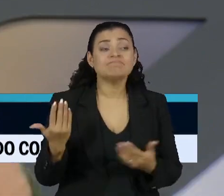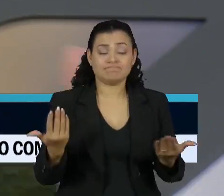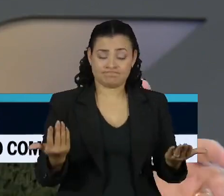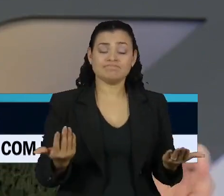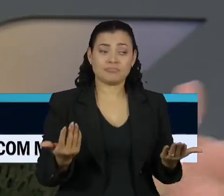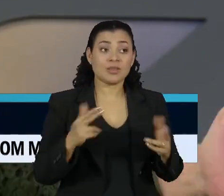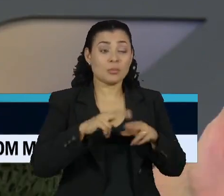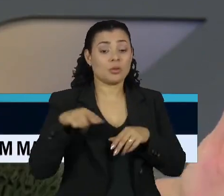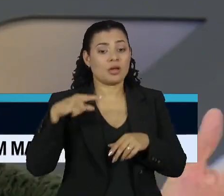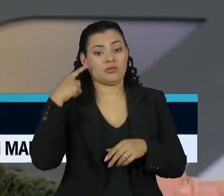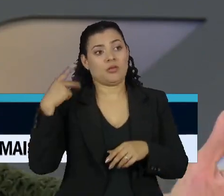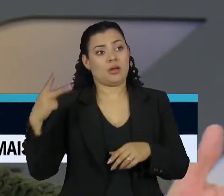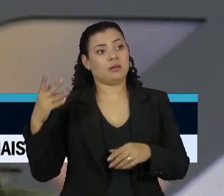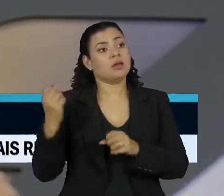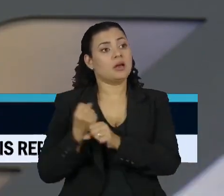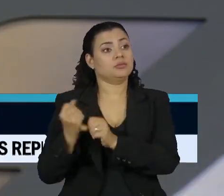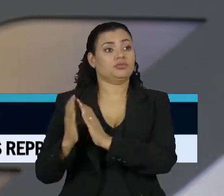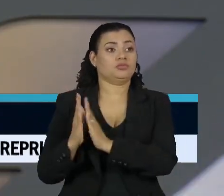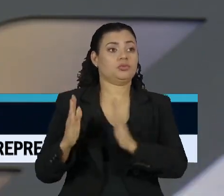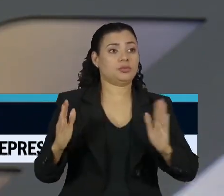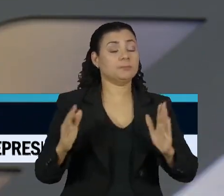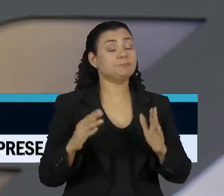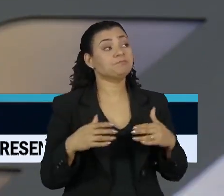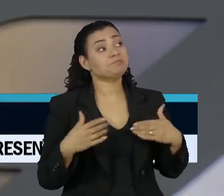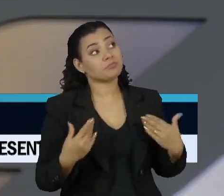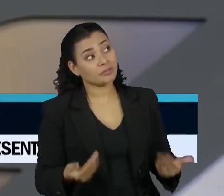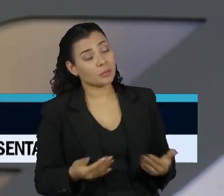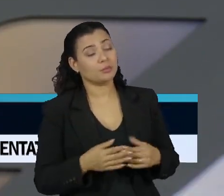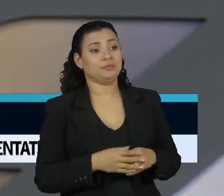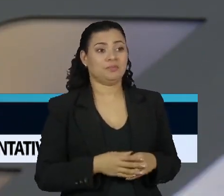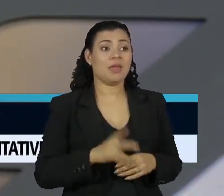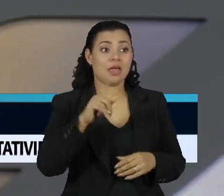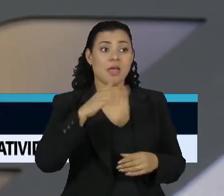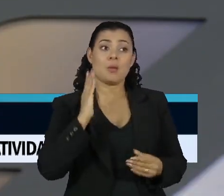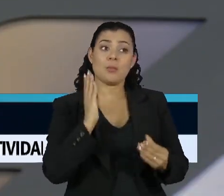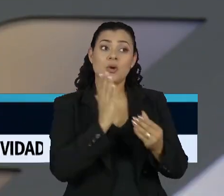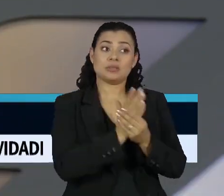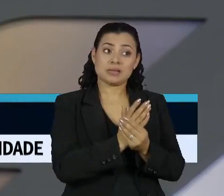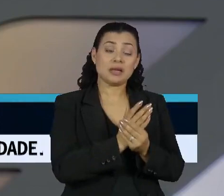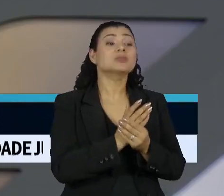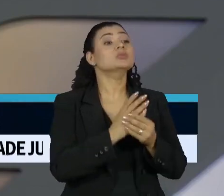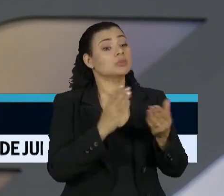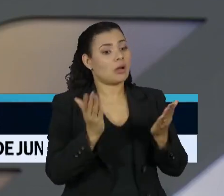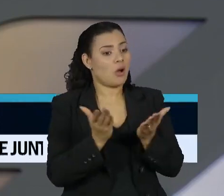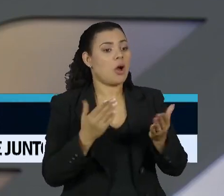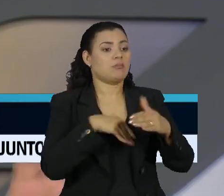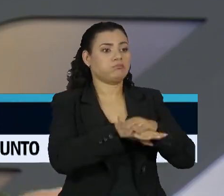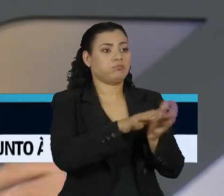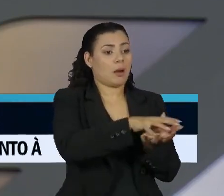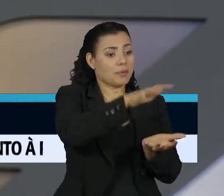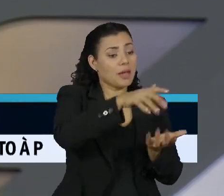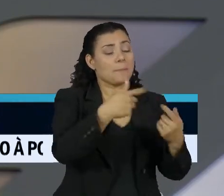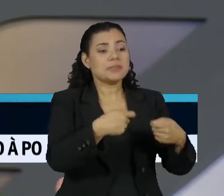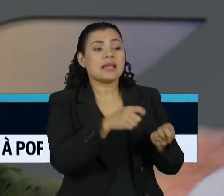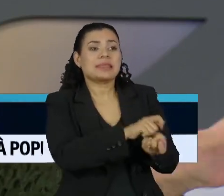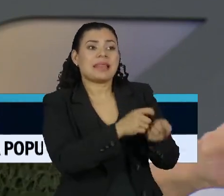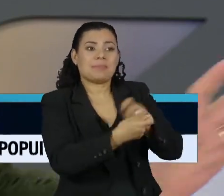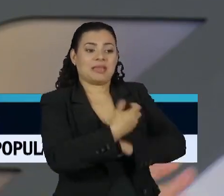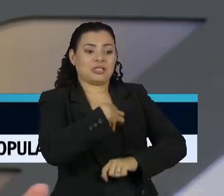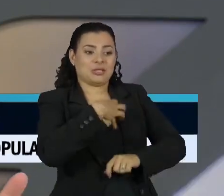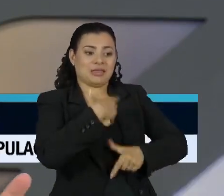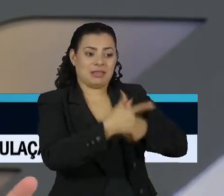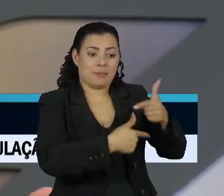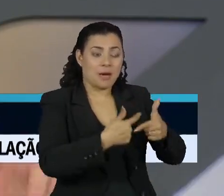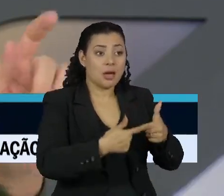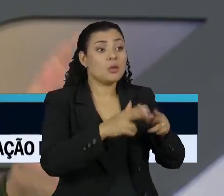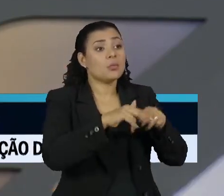porque advogou para ele durante alguns anos. Então, esse é um processo que ele vai se adaptar e, obviamente, ao longo do tempo, porque é